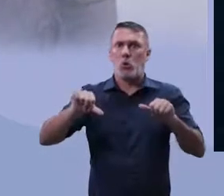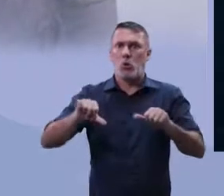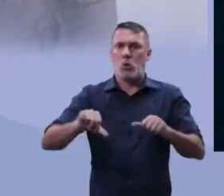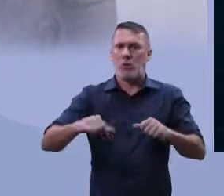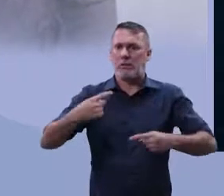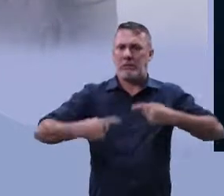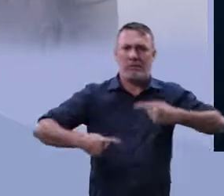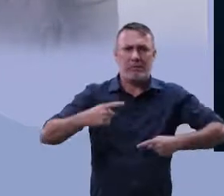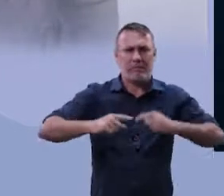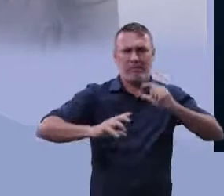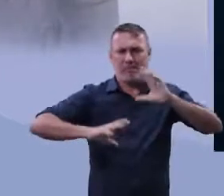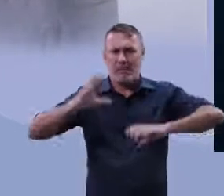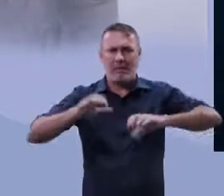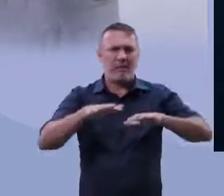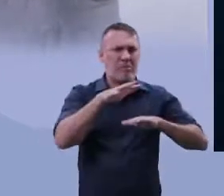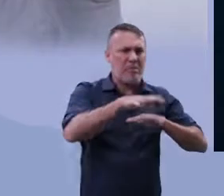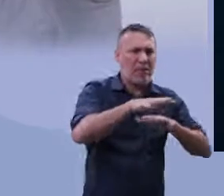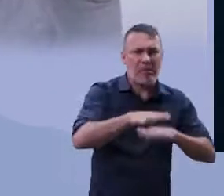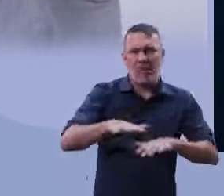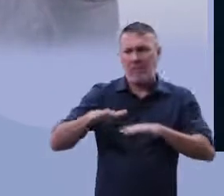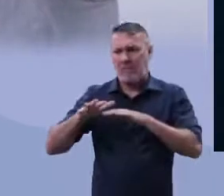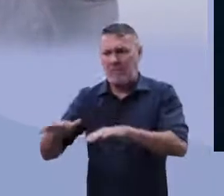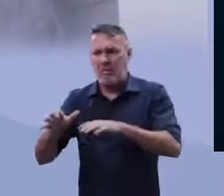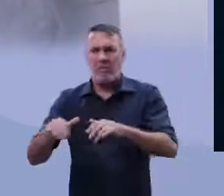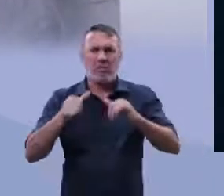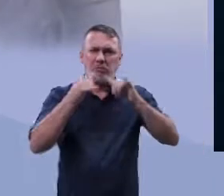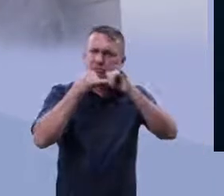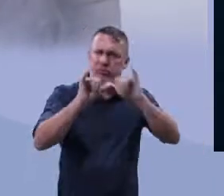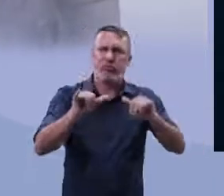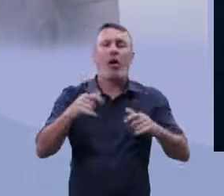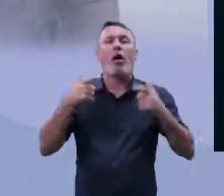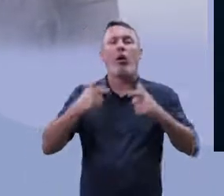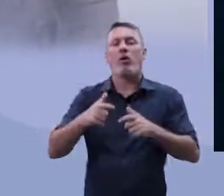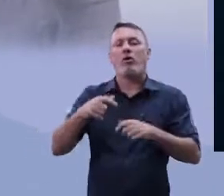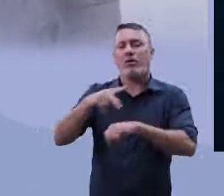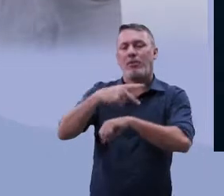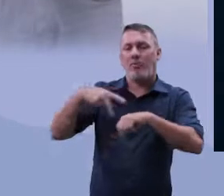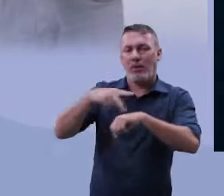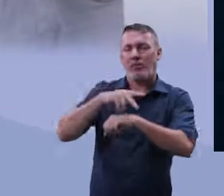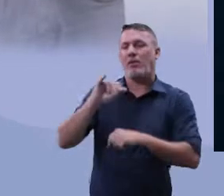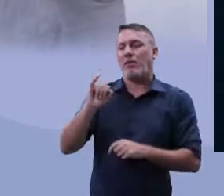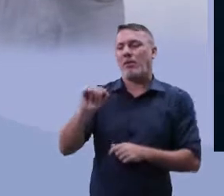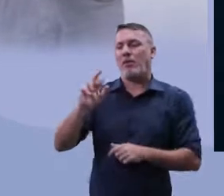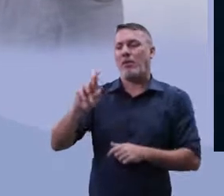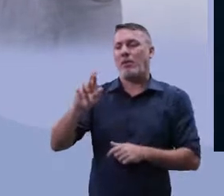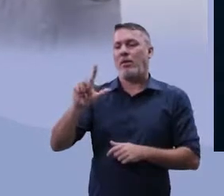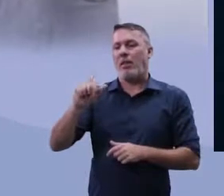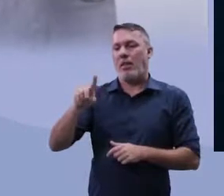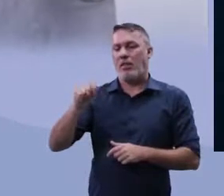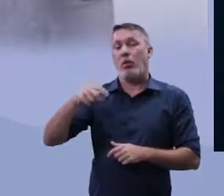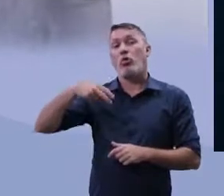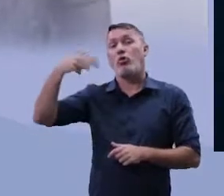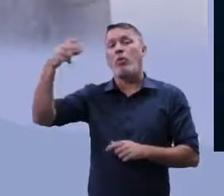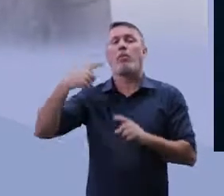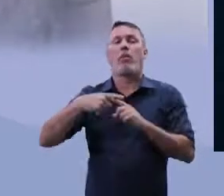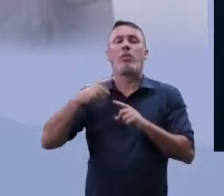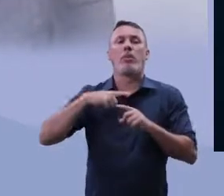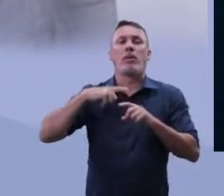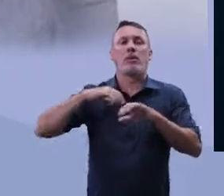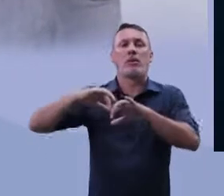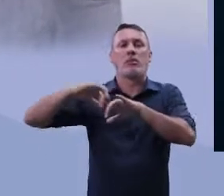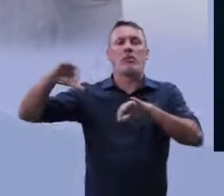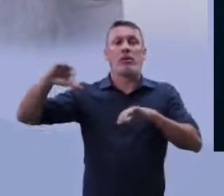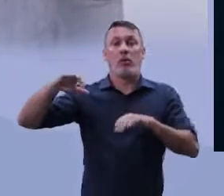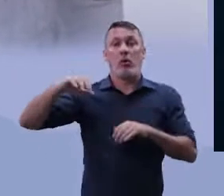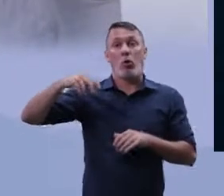muito mais acentuado, e protestos na Irlanda do Norte, porque houve ali uma separação, a